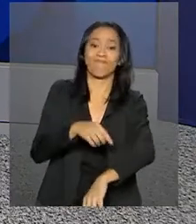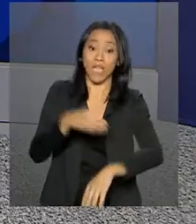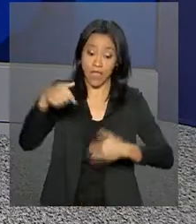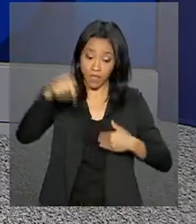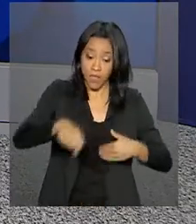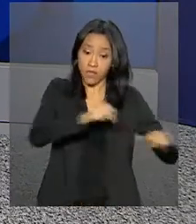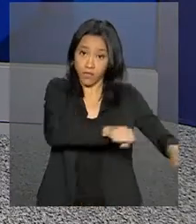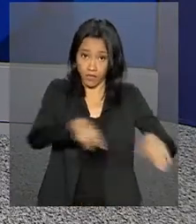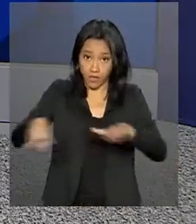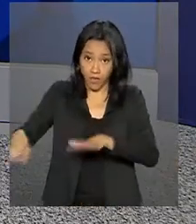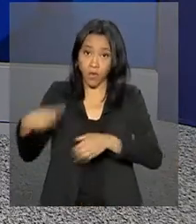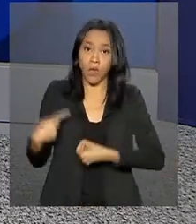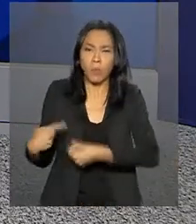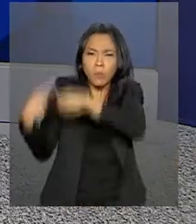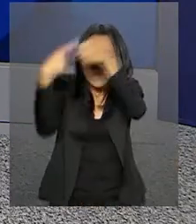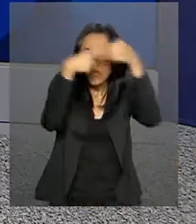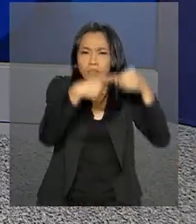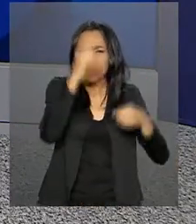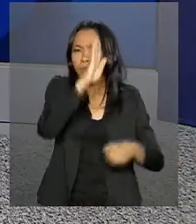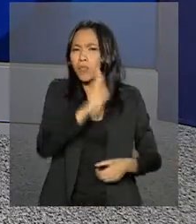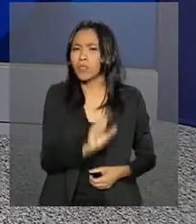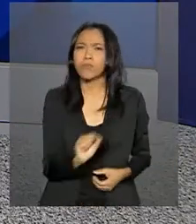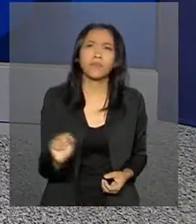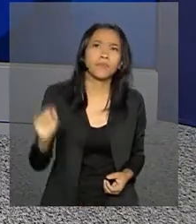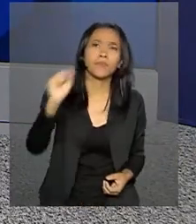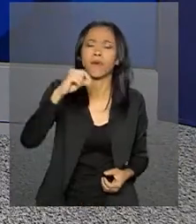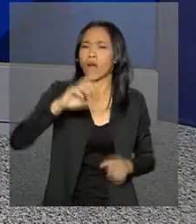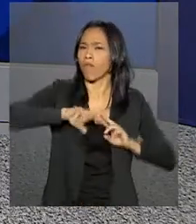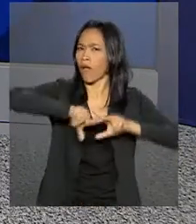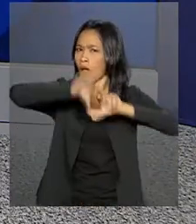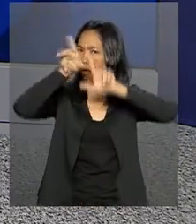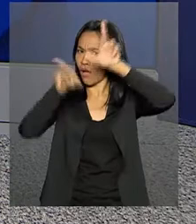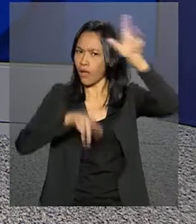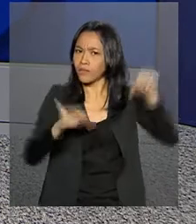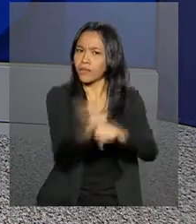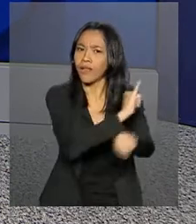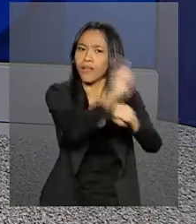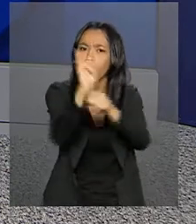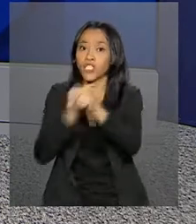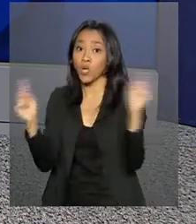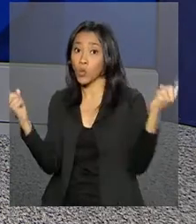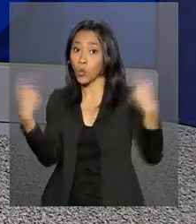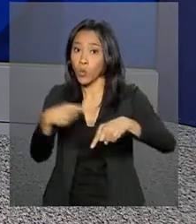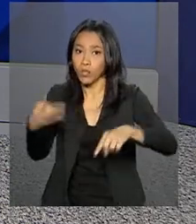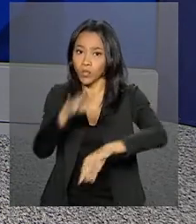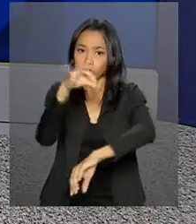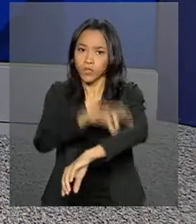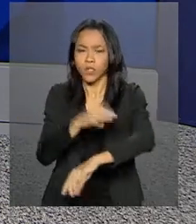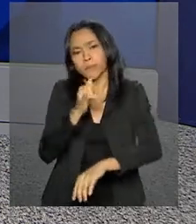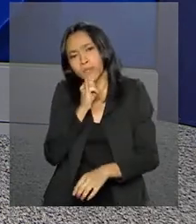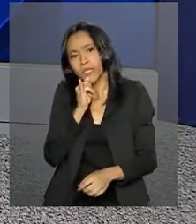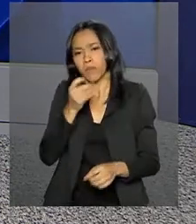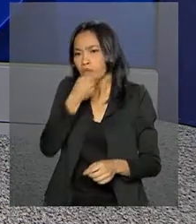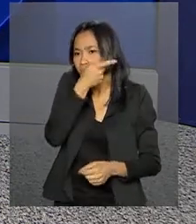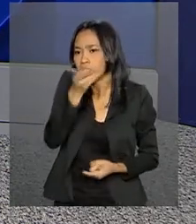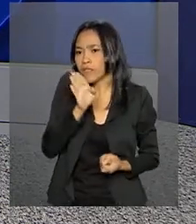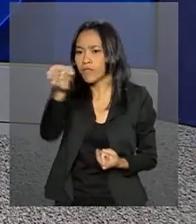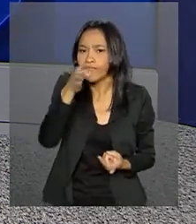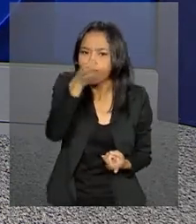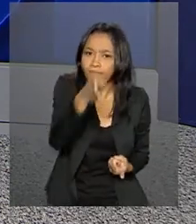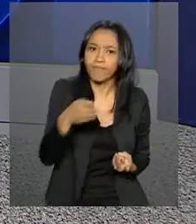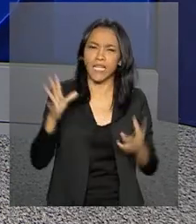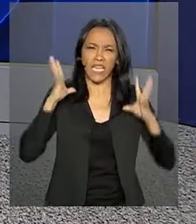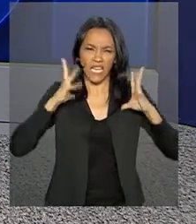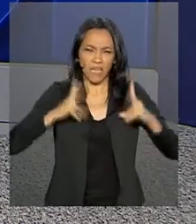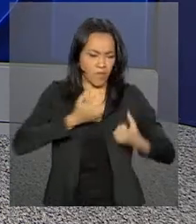semana, municípios de todo o país fizeram diversas ações de combate ao mosquito, como visitas domiciliares, mutirões de